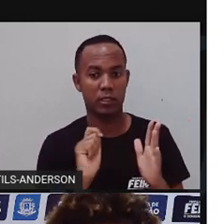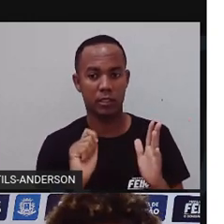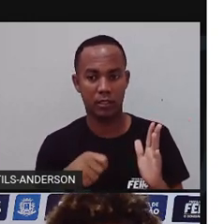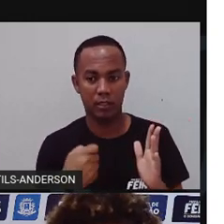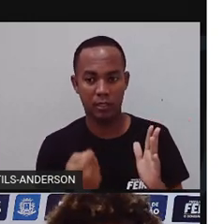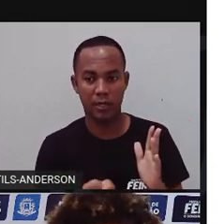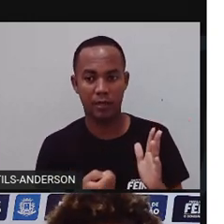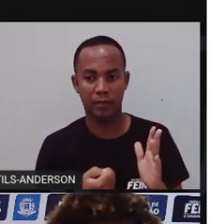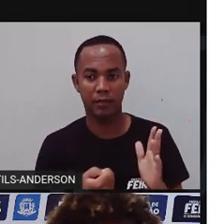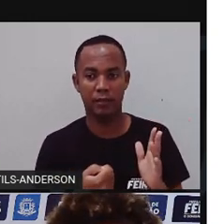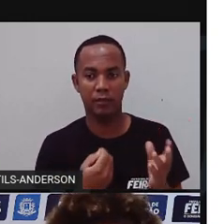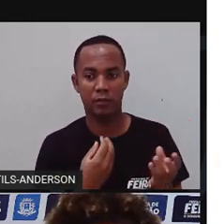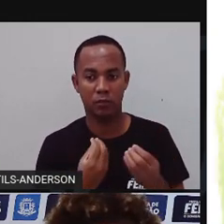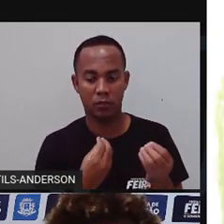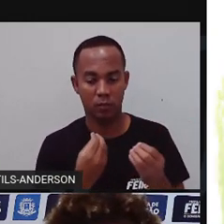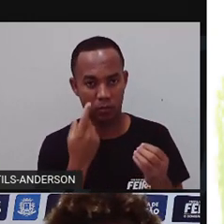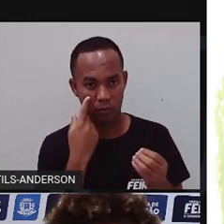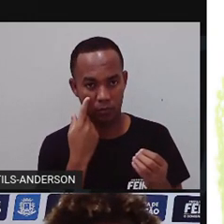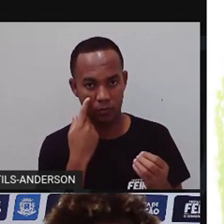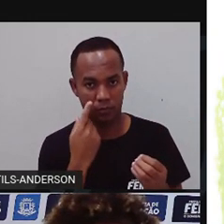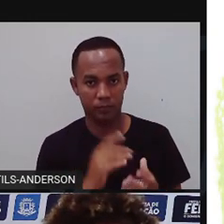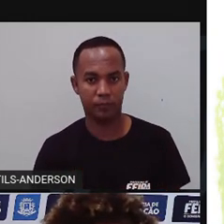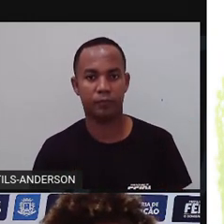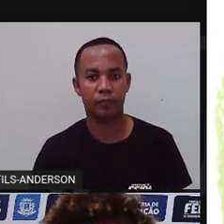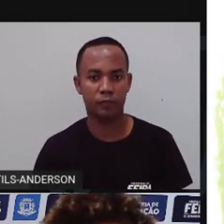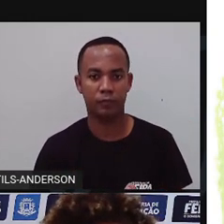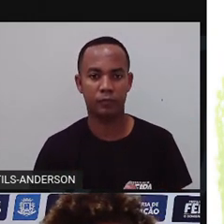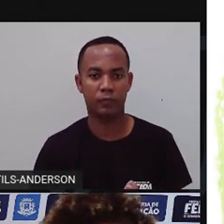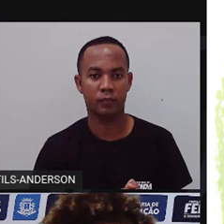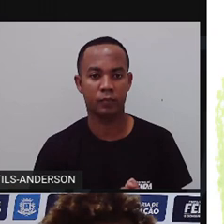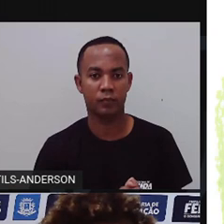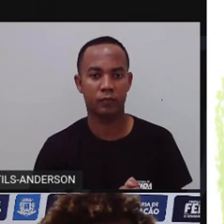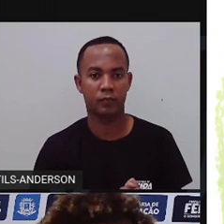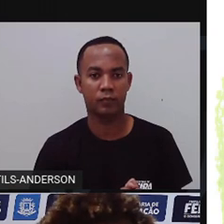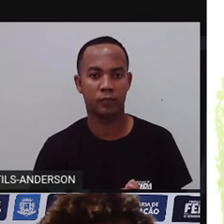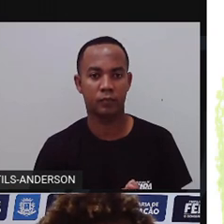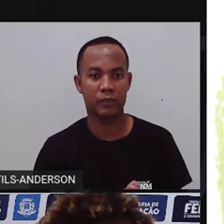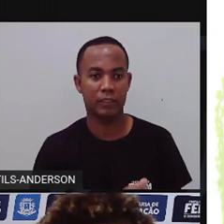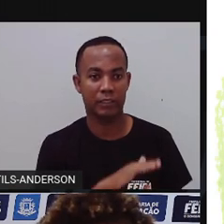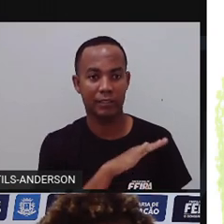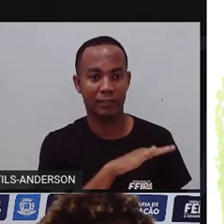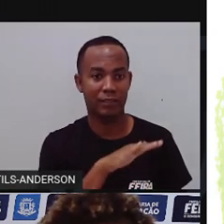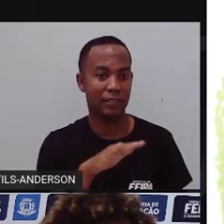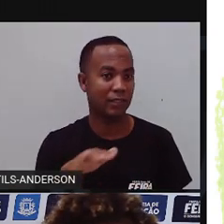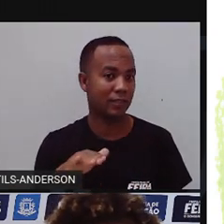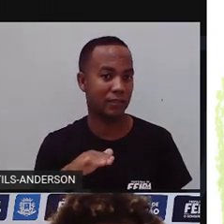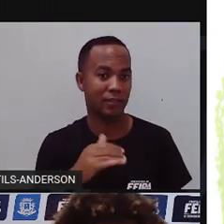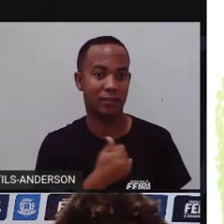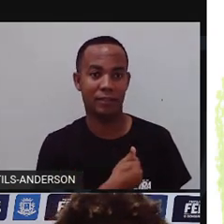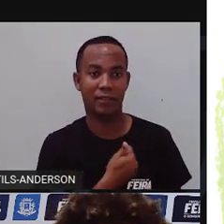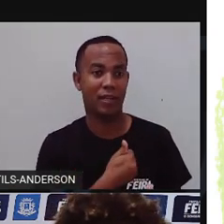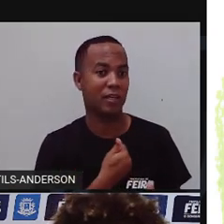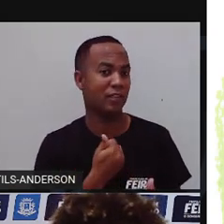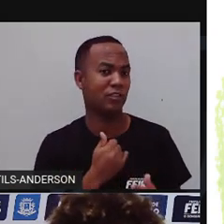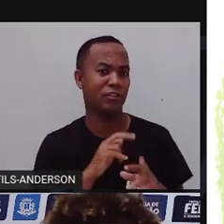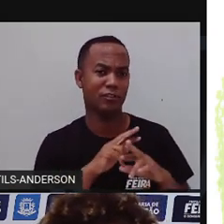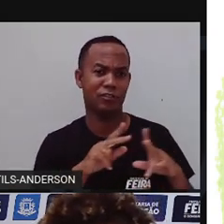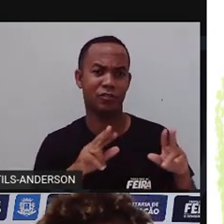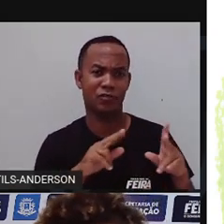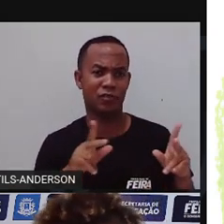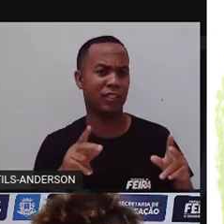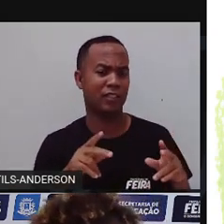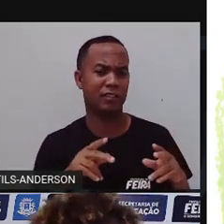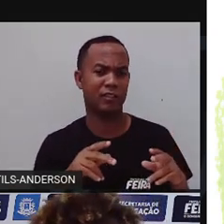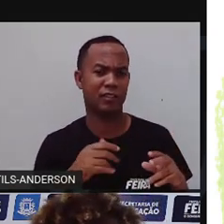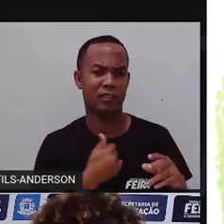aqui, olha só, vou até voltar aqui pra vocês, que as crianças, ó, crianças de todas as idades, criança de 13 anos,